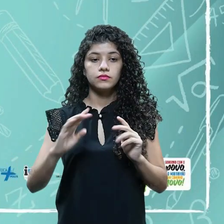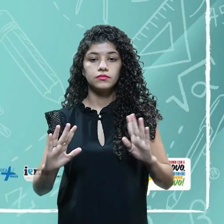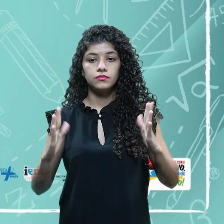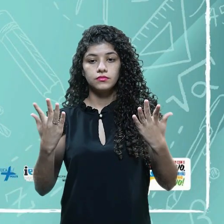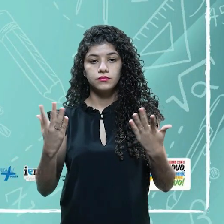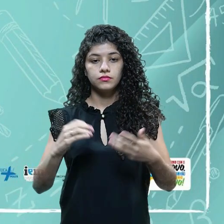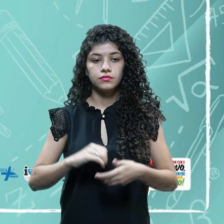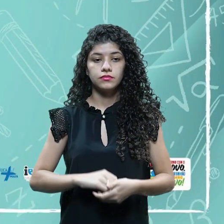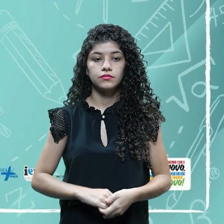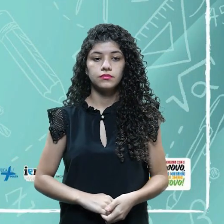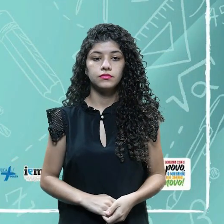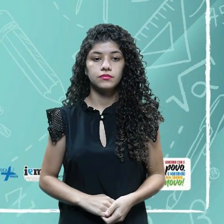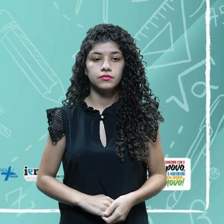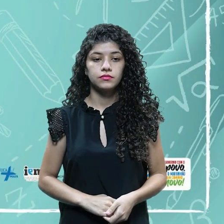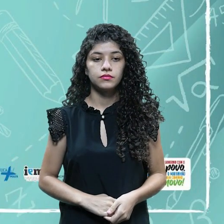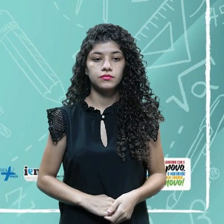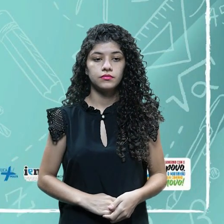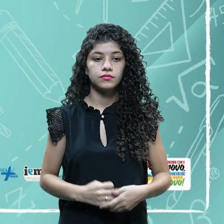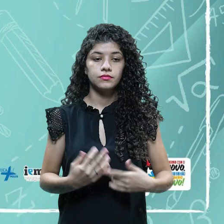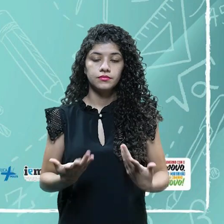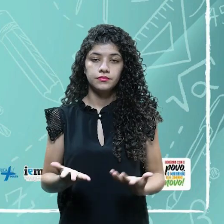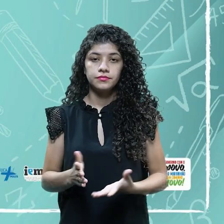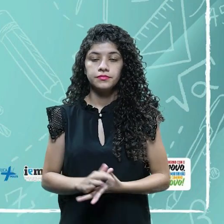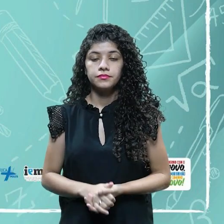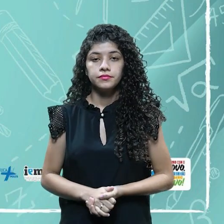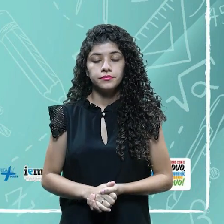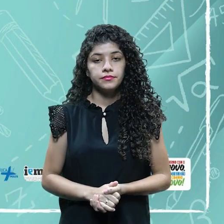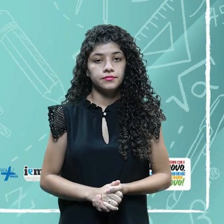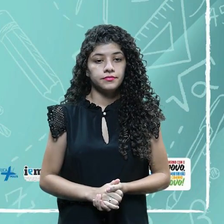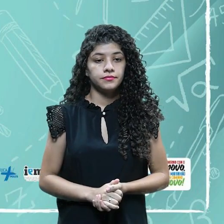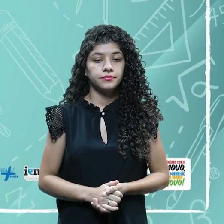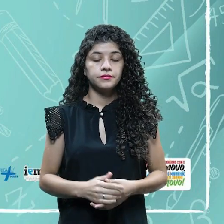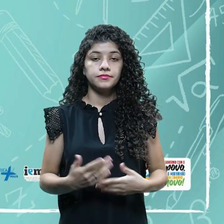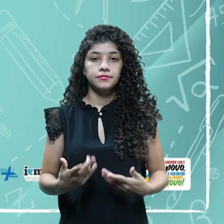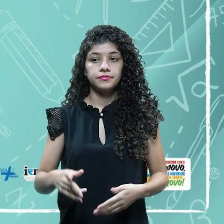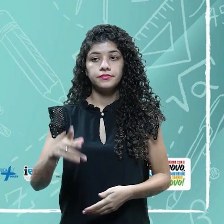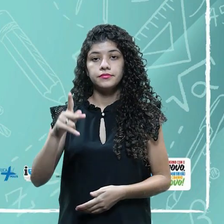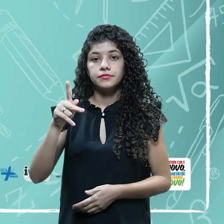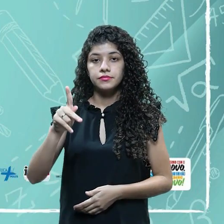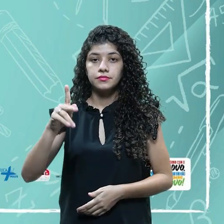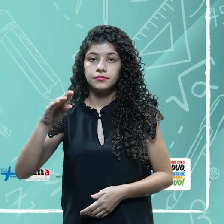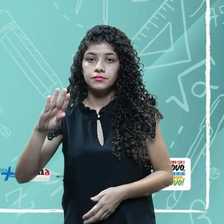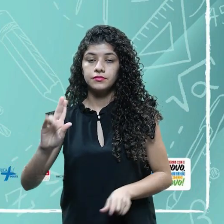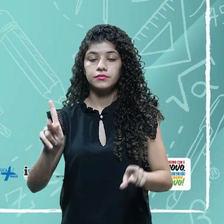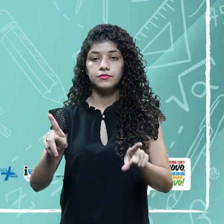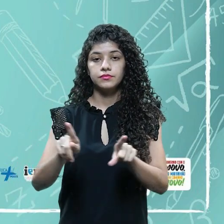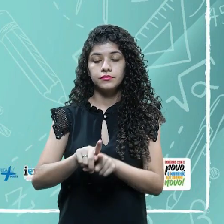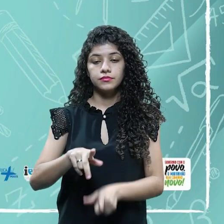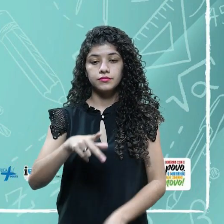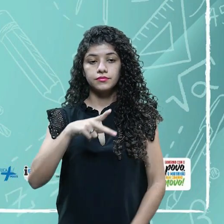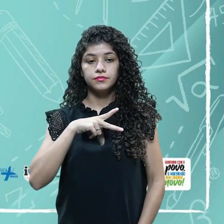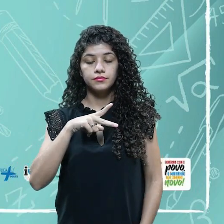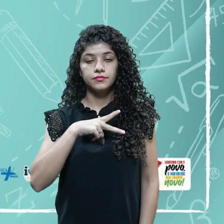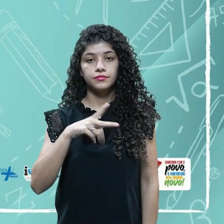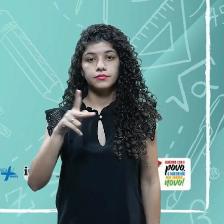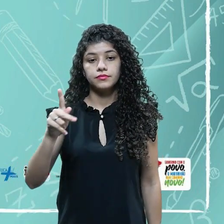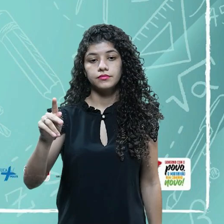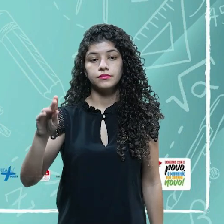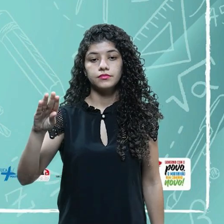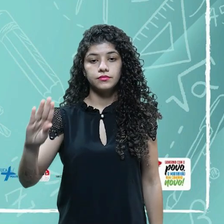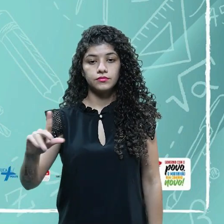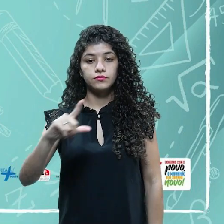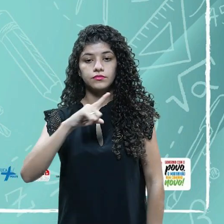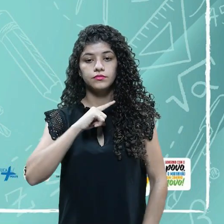Quais são esses tipos? A gente divide em público e privado. O público, ele envolve os cerimoniais